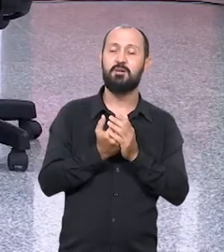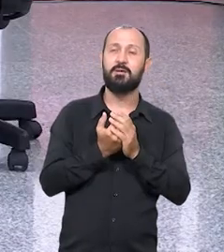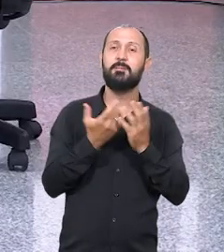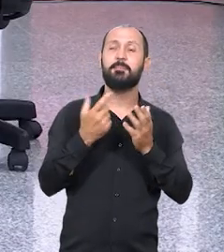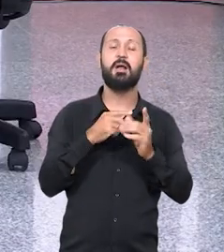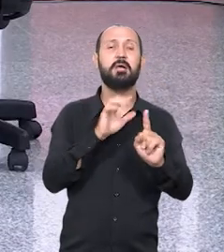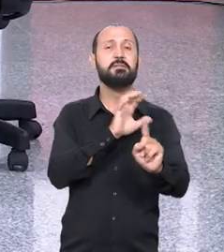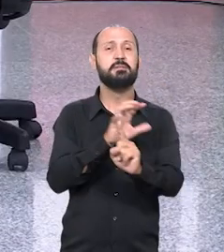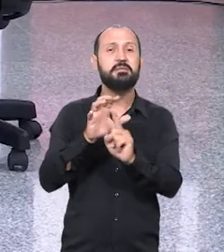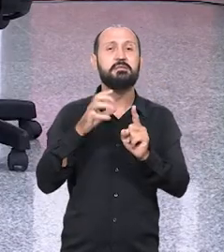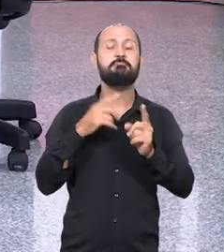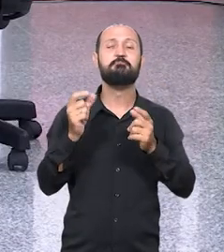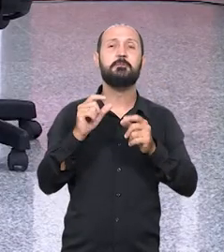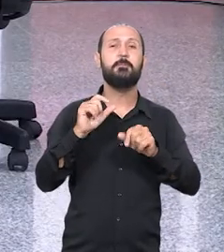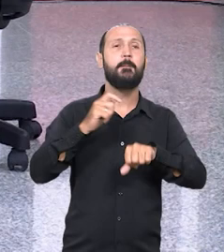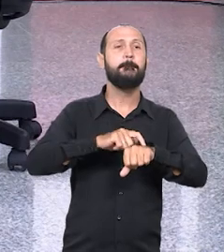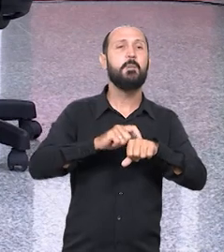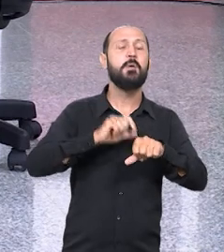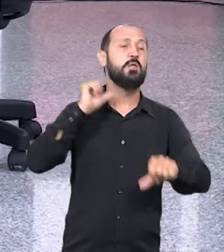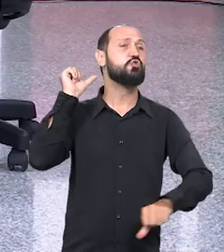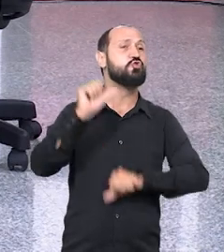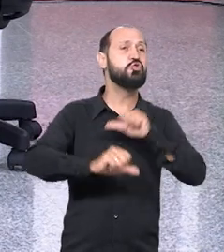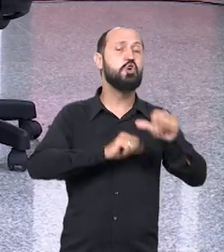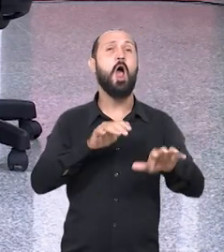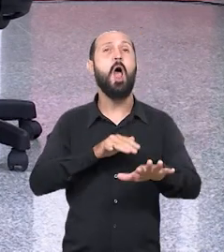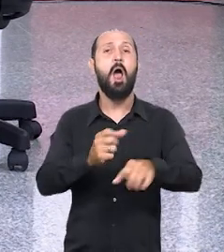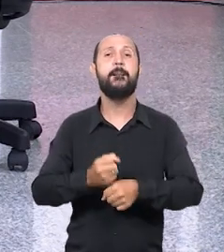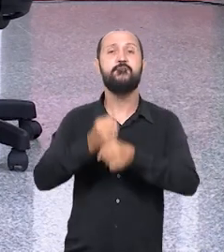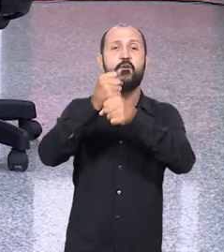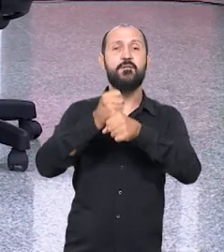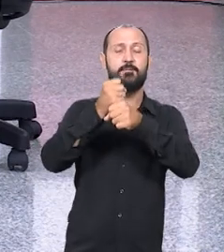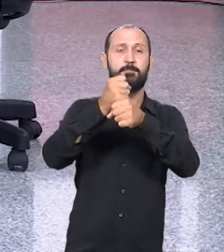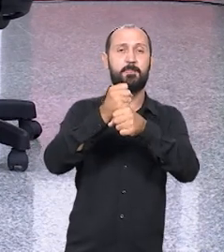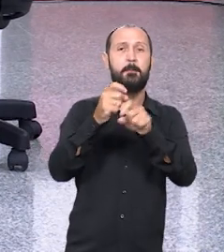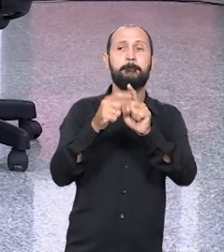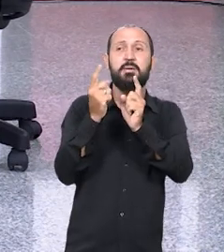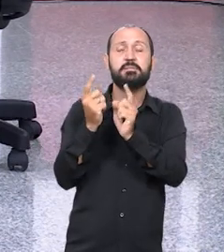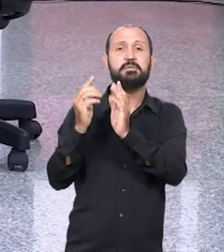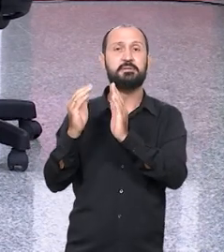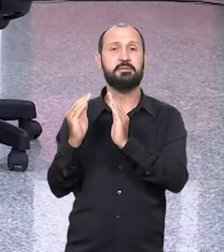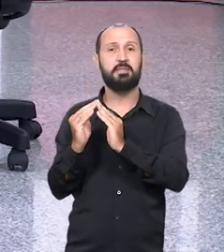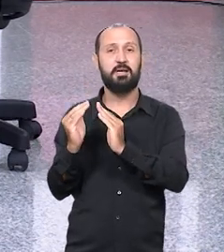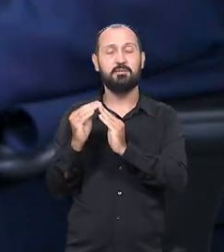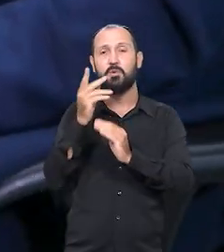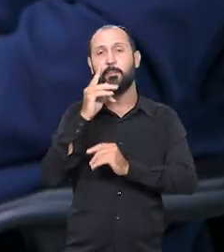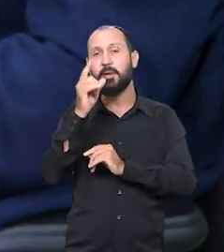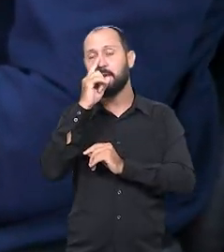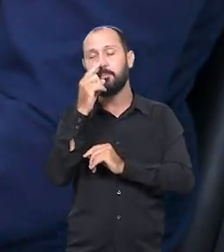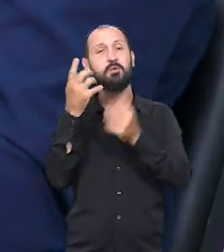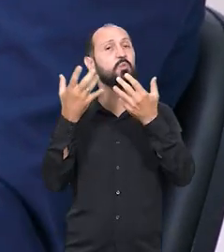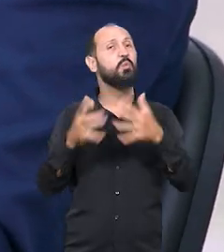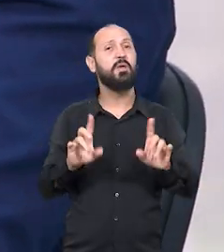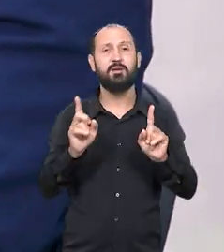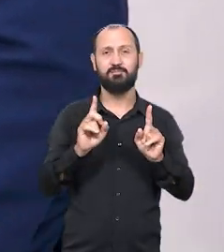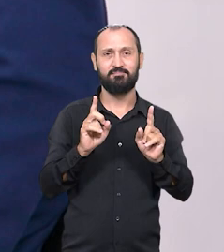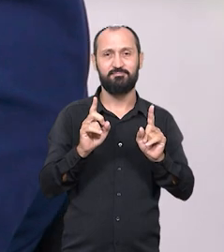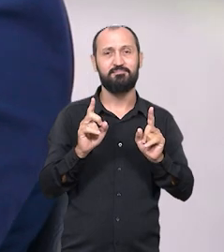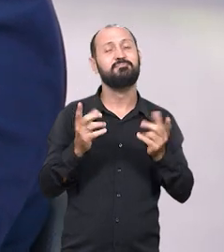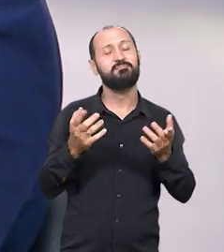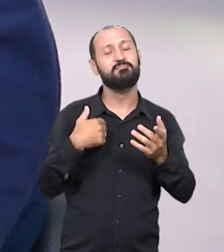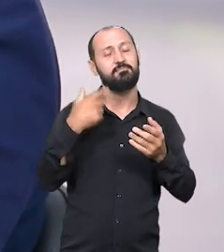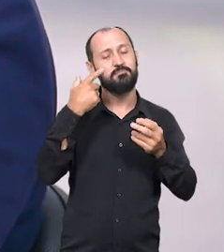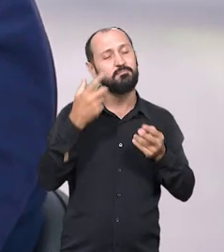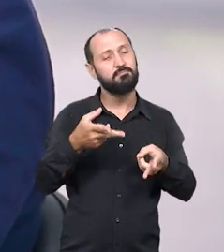para estimular o espírito revolucionário daquele jovem, sendo que na casa dele, o pai e a mãe não querem aquilo.